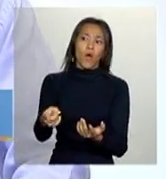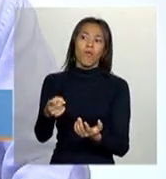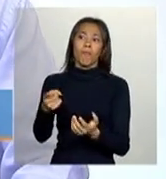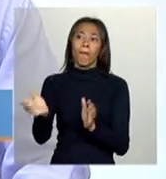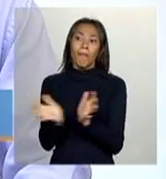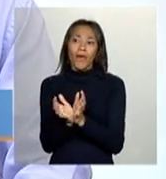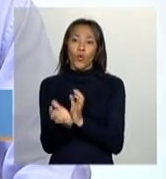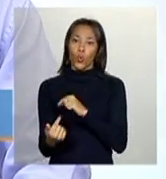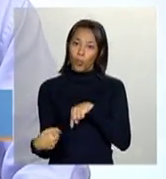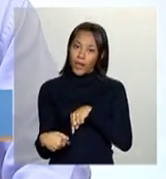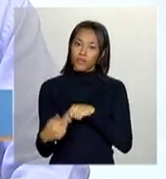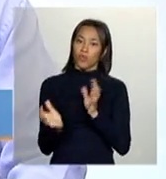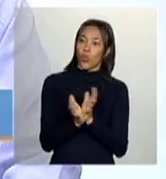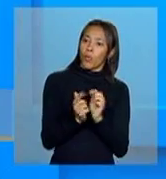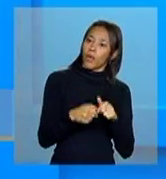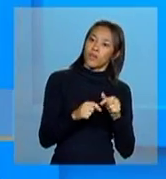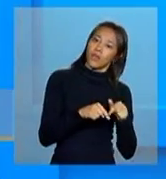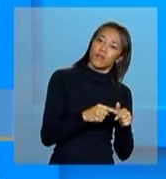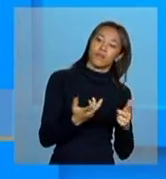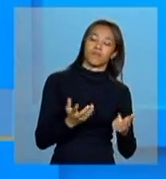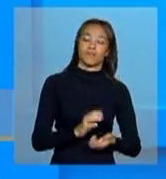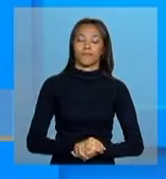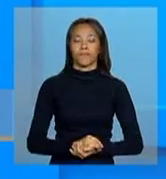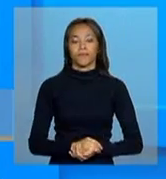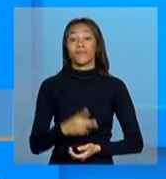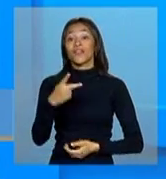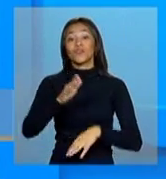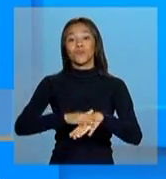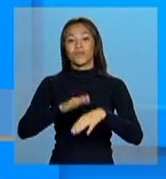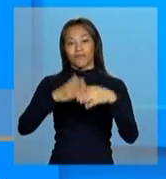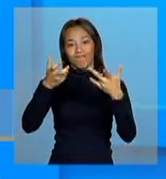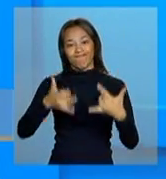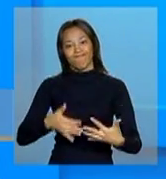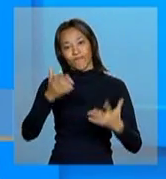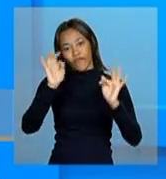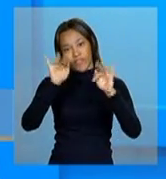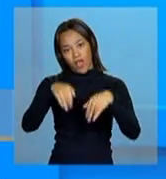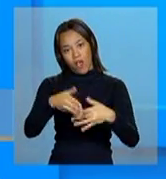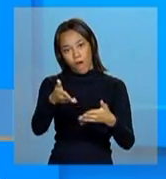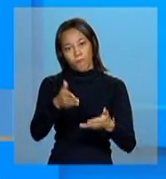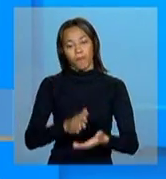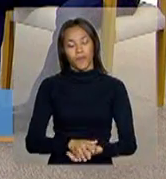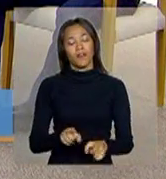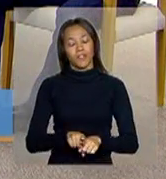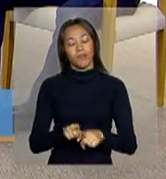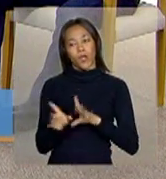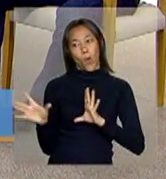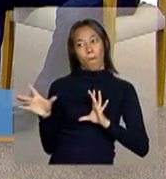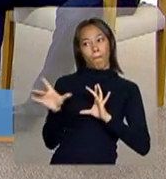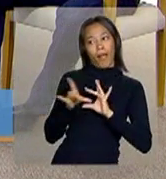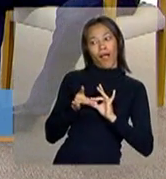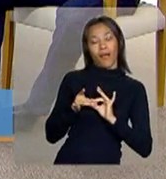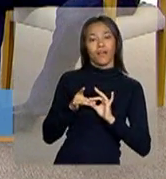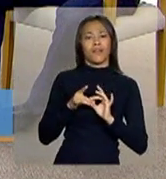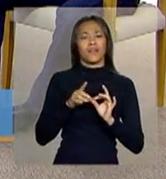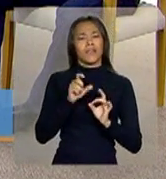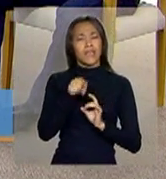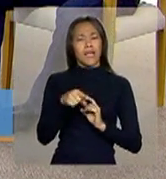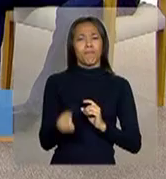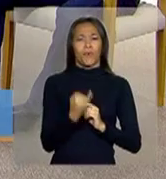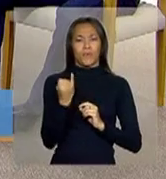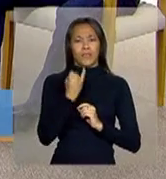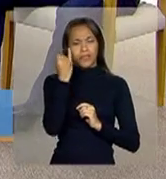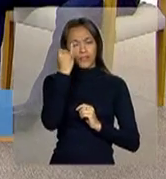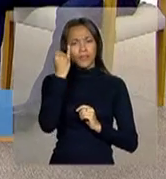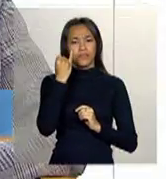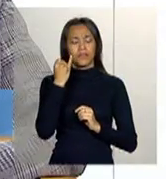pertencente a desses grupos. Denise, seu recado final. Eu vou nessa linha do Gabriel, das questões da importância, efetivamente,